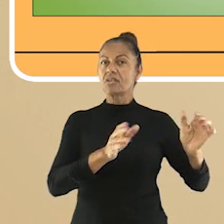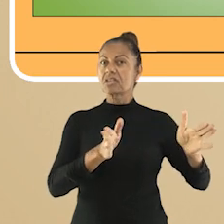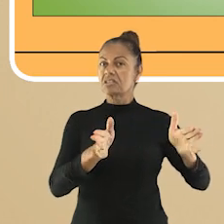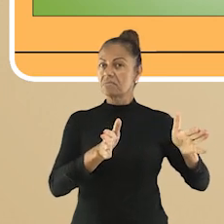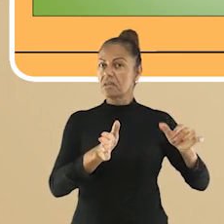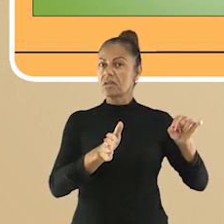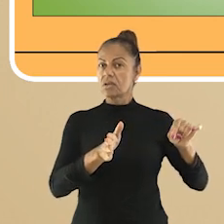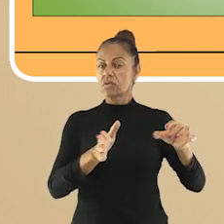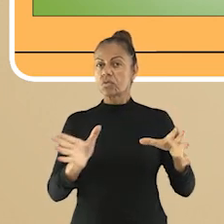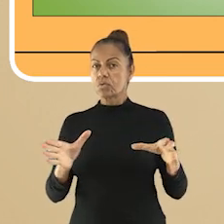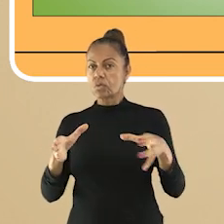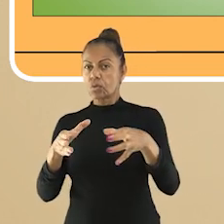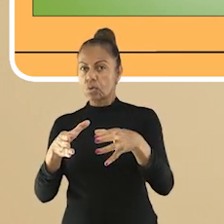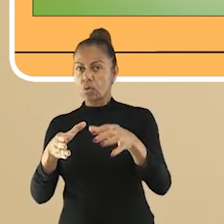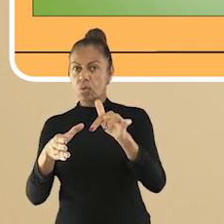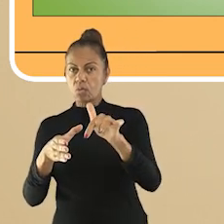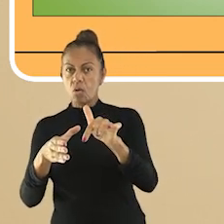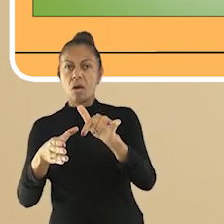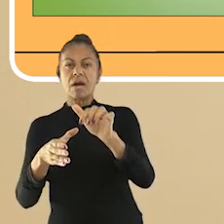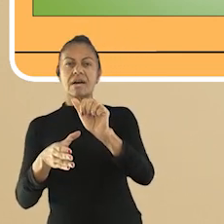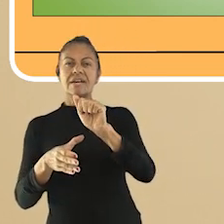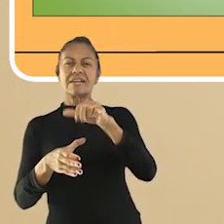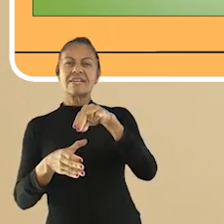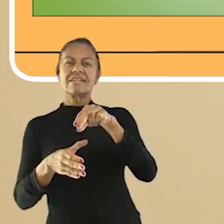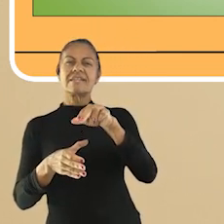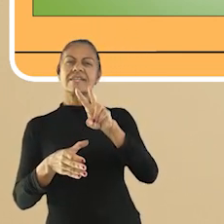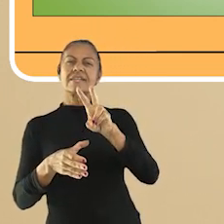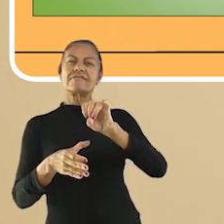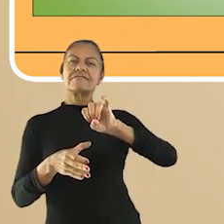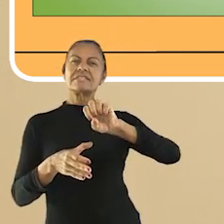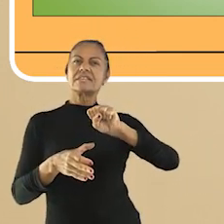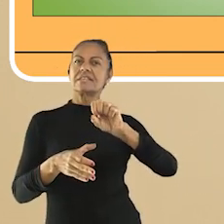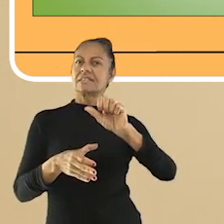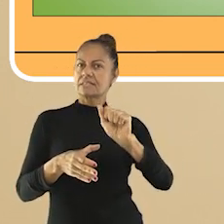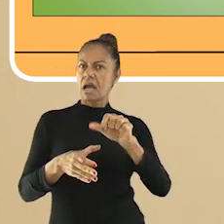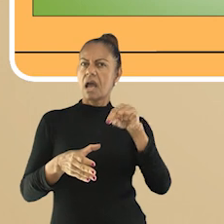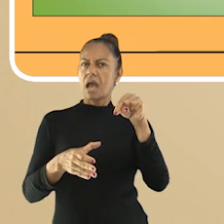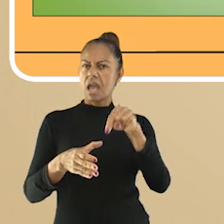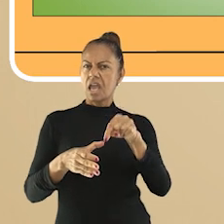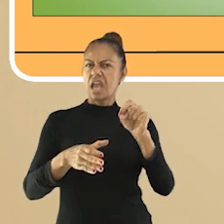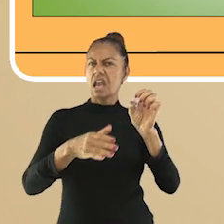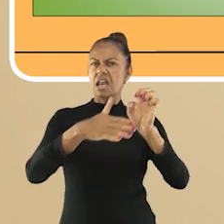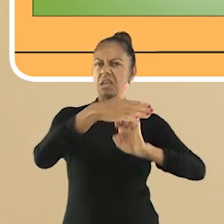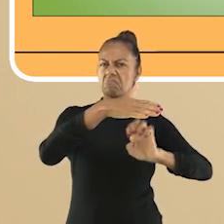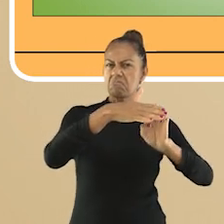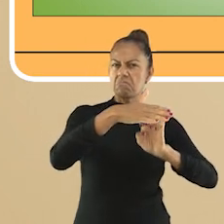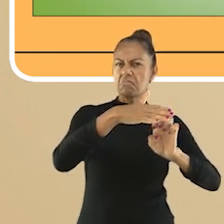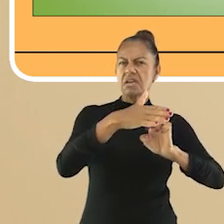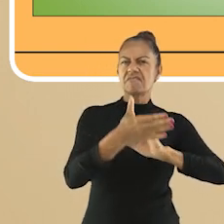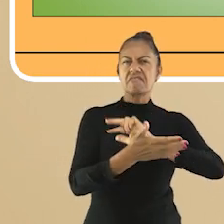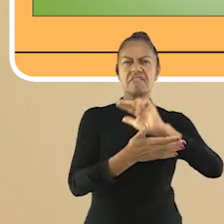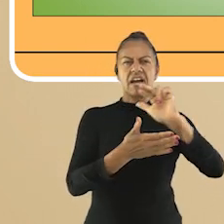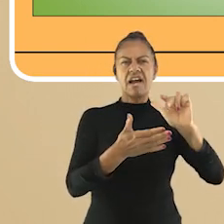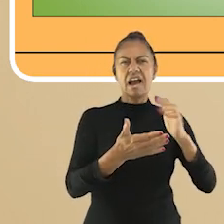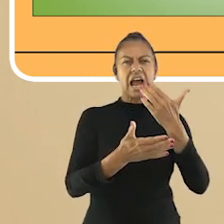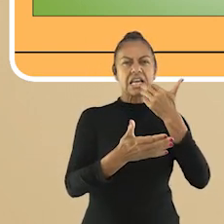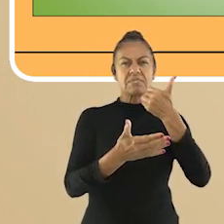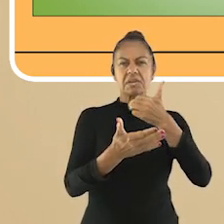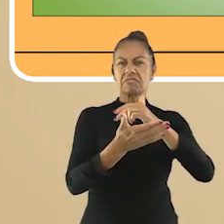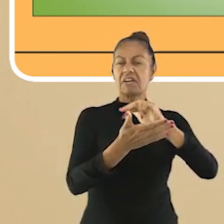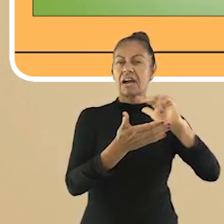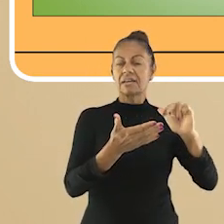Isso porque foi nessa data que a Agência Nacional de Vigilância Sanitária, a Anvisa, fez exigências às indústrias